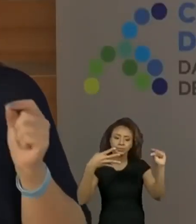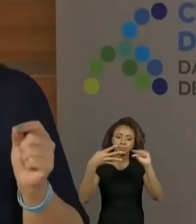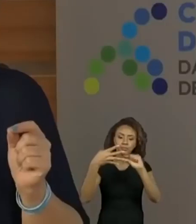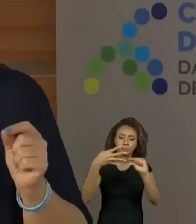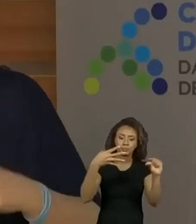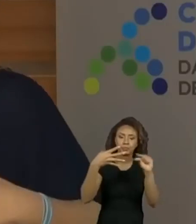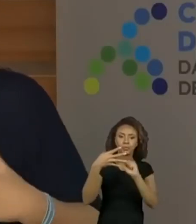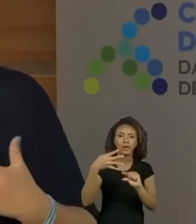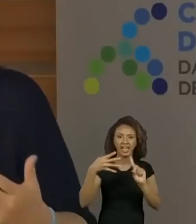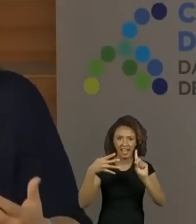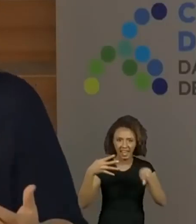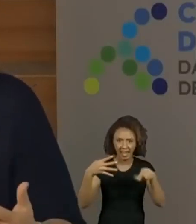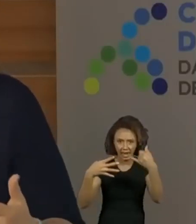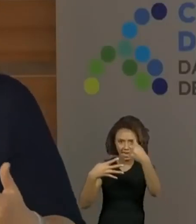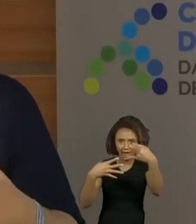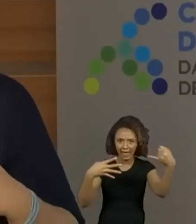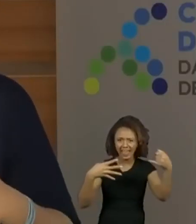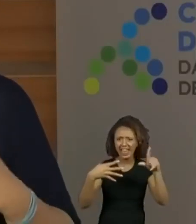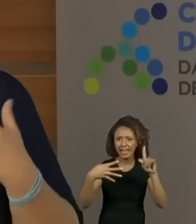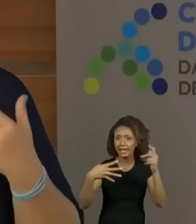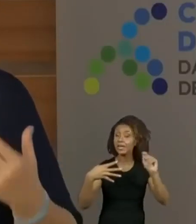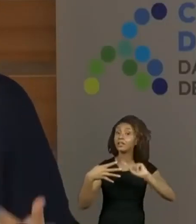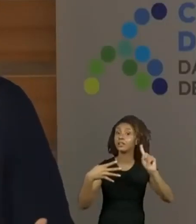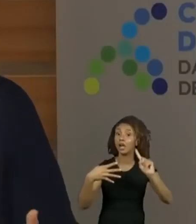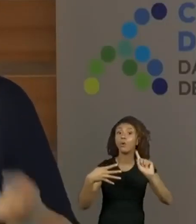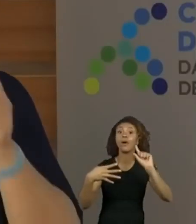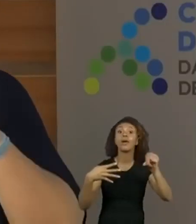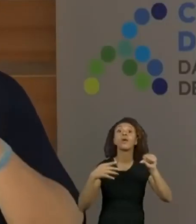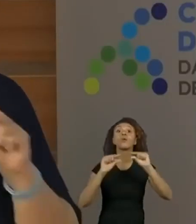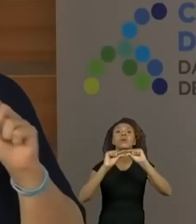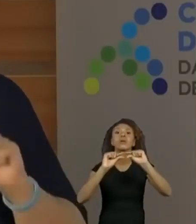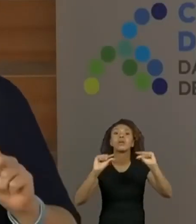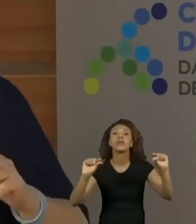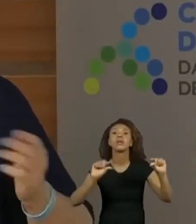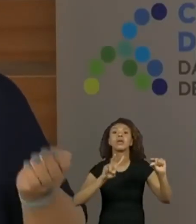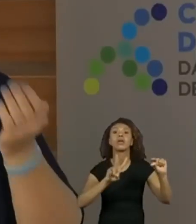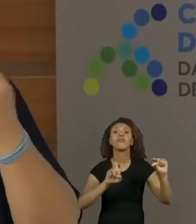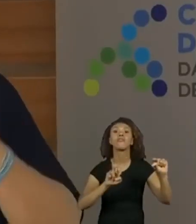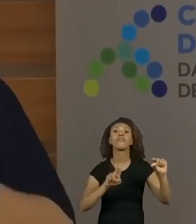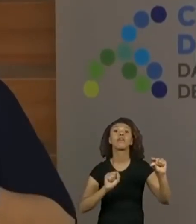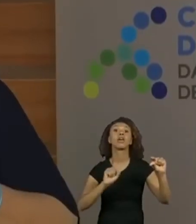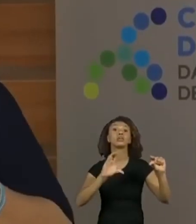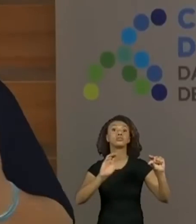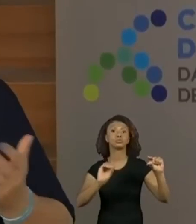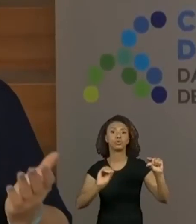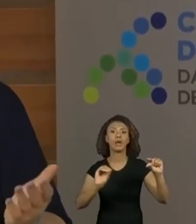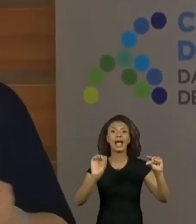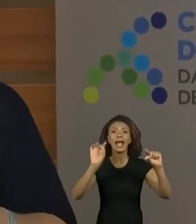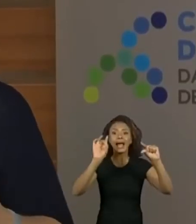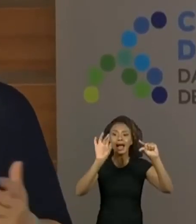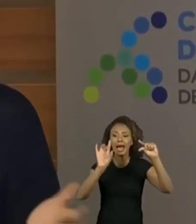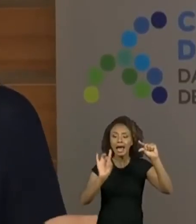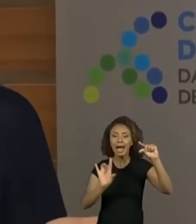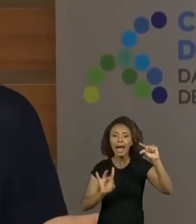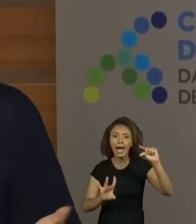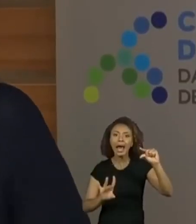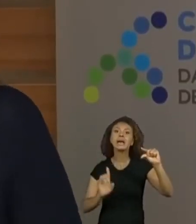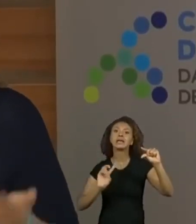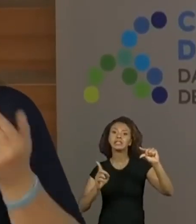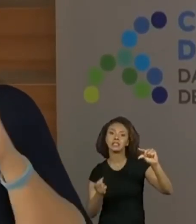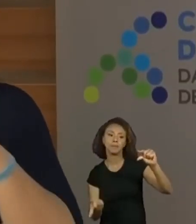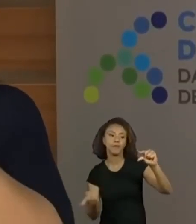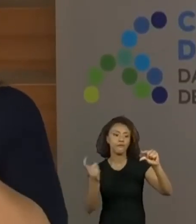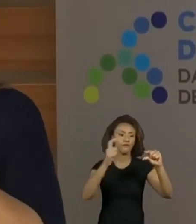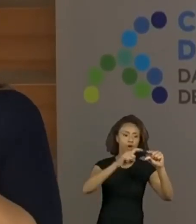não pode chamar de linha, já que a gente está aprendendo, é o verso. Cada verso, a gente retoma a leitura para ajudar. Lógico,